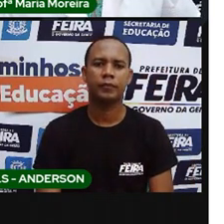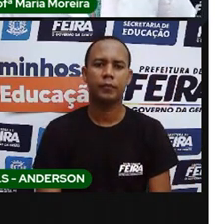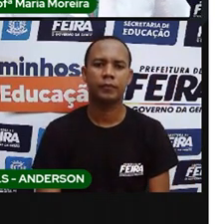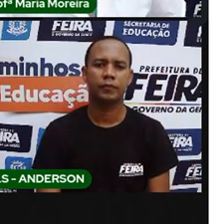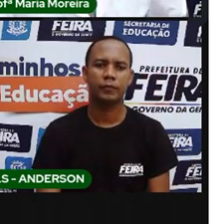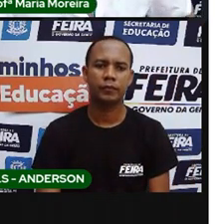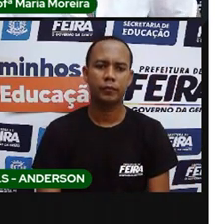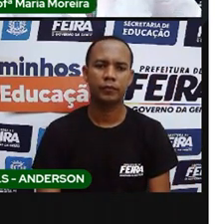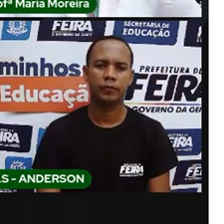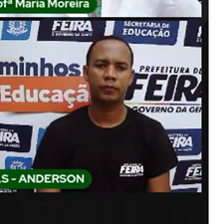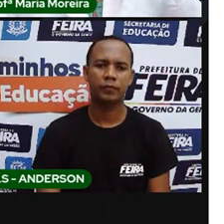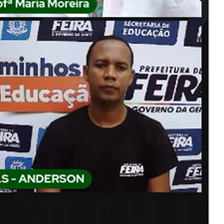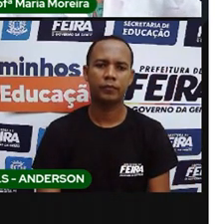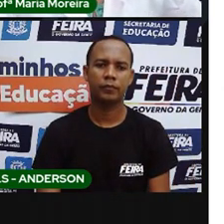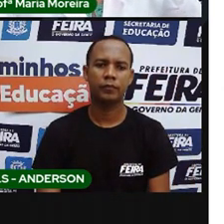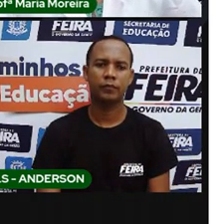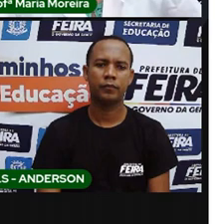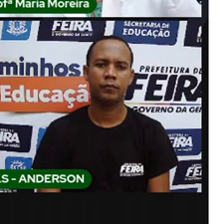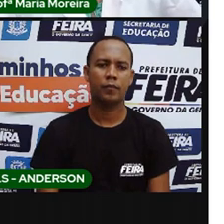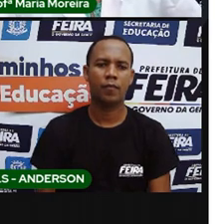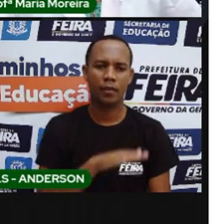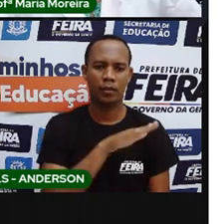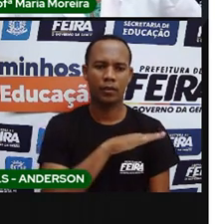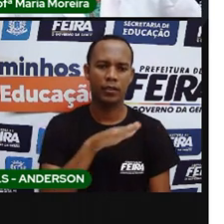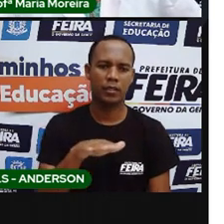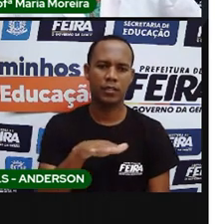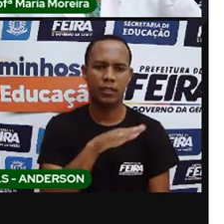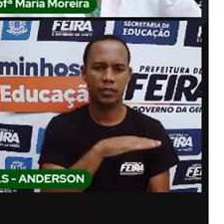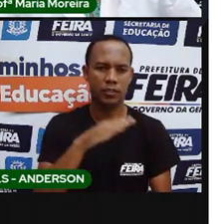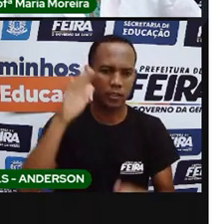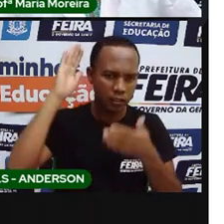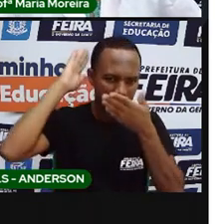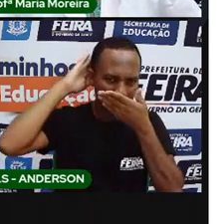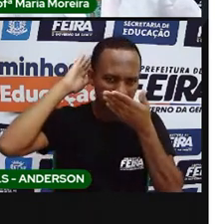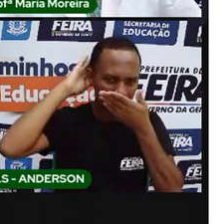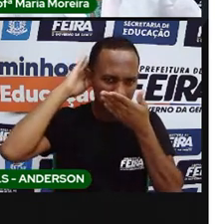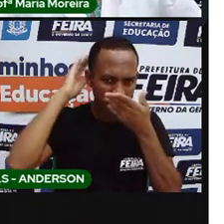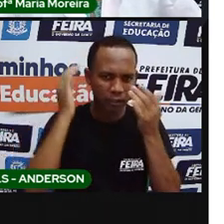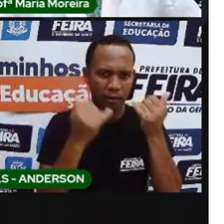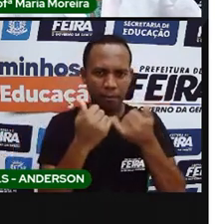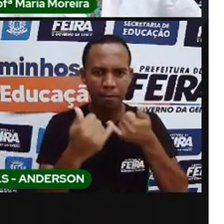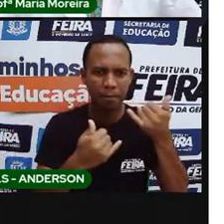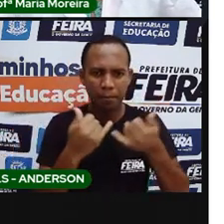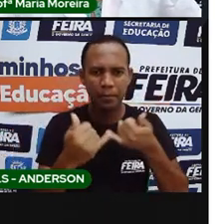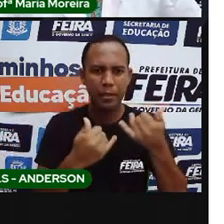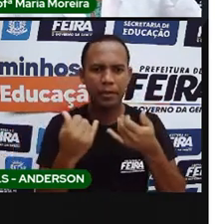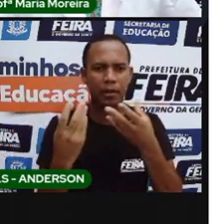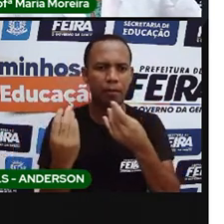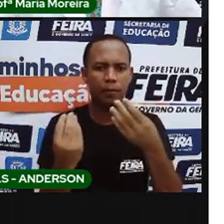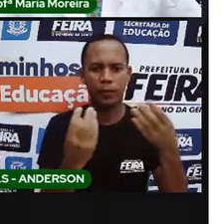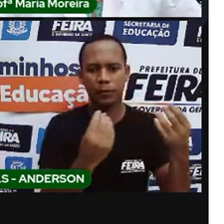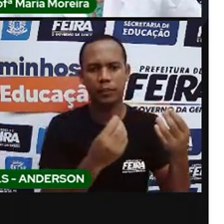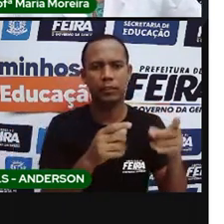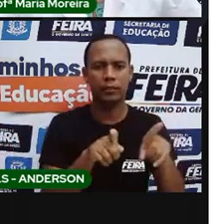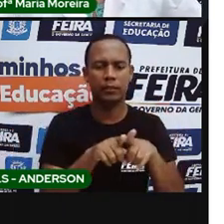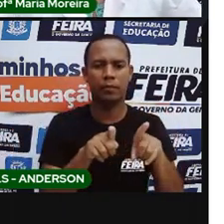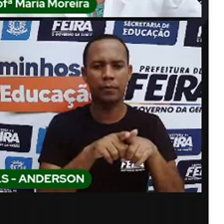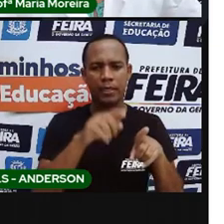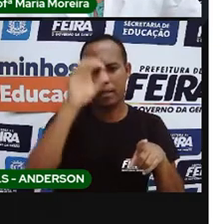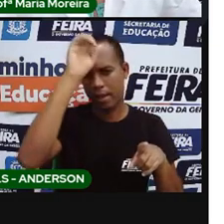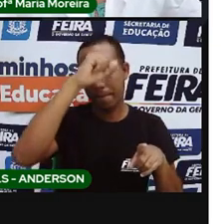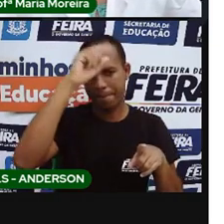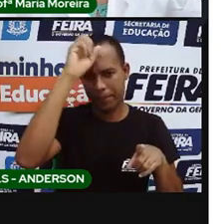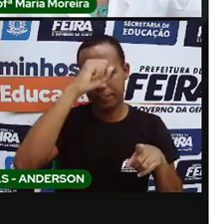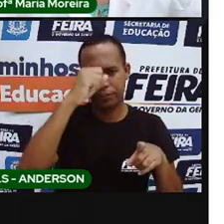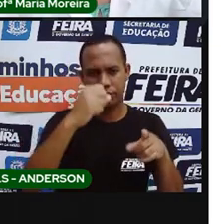Vamos lá, enfim, indígenas. As crianças indígenas, elas brincam muito, né? E através das brincadeiras, elas aprendem vários funções